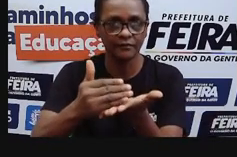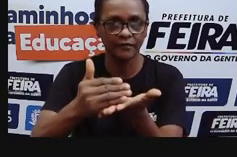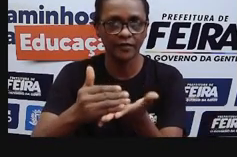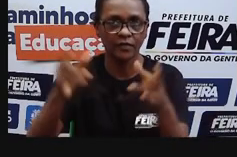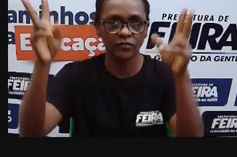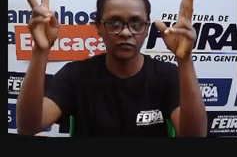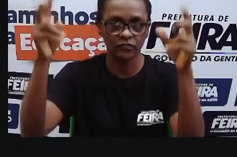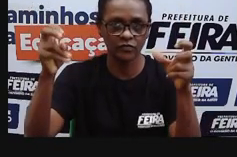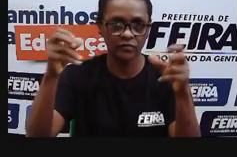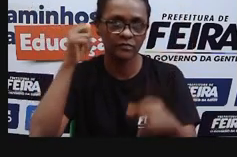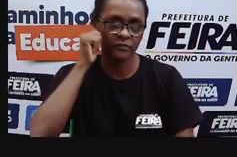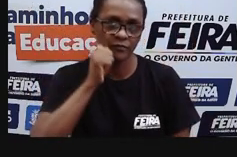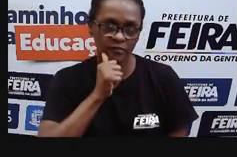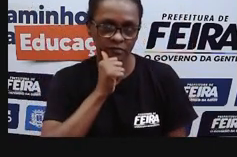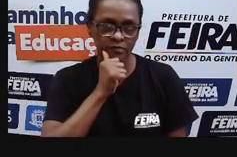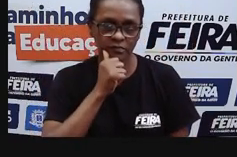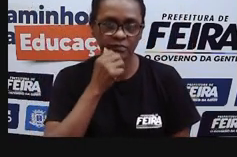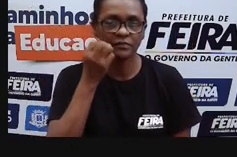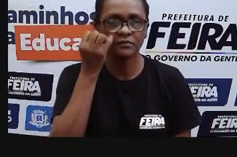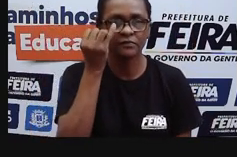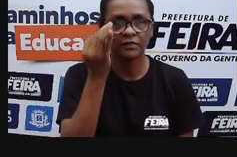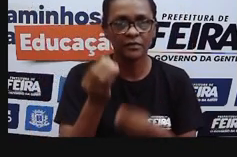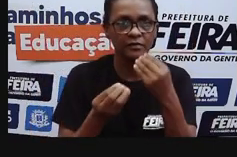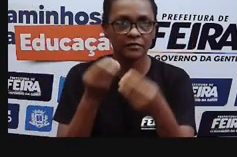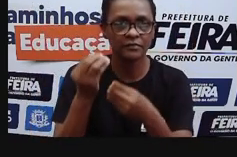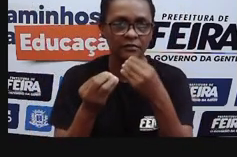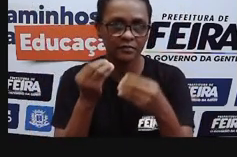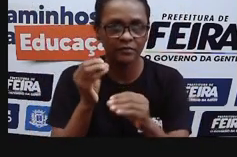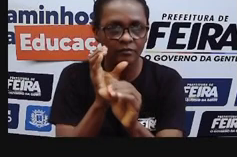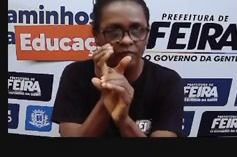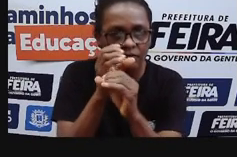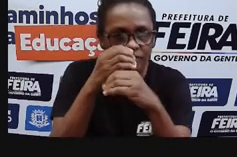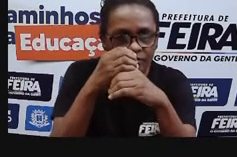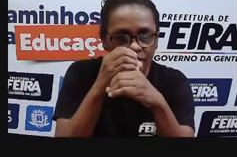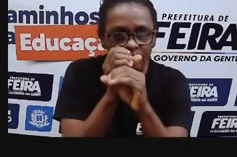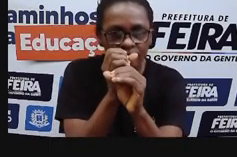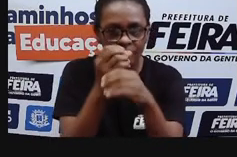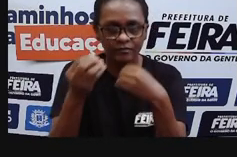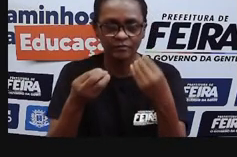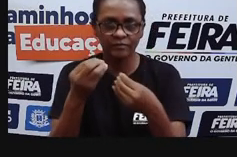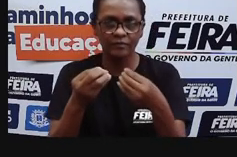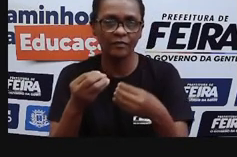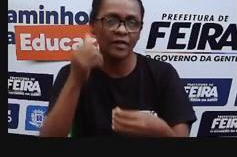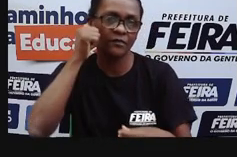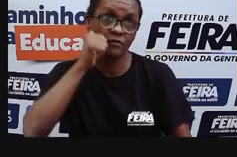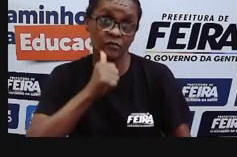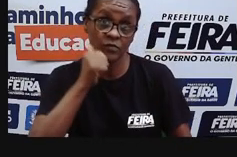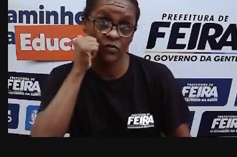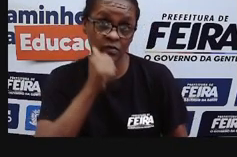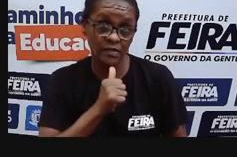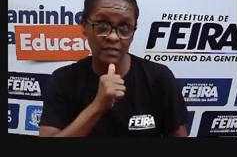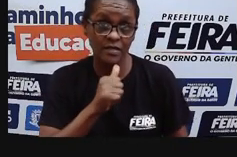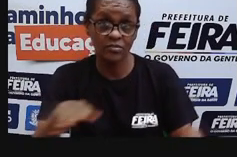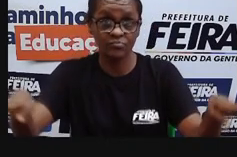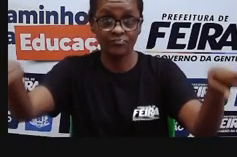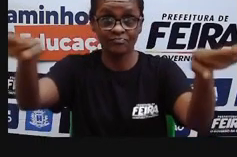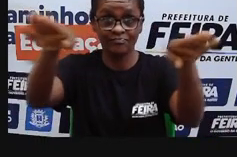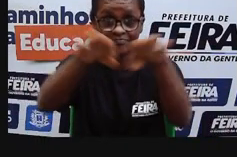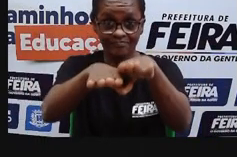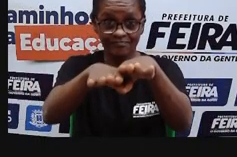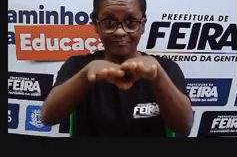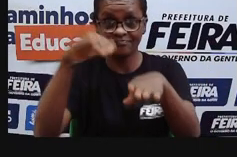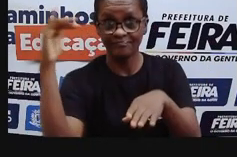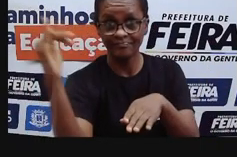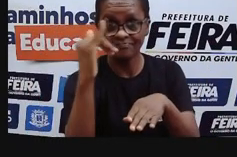frase de Berta Lutz, que é uma cientista, ela diz o seguinte, recusar a mulher à igualdade de direitos em